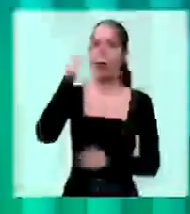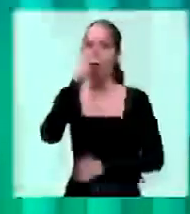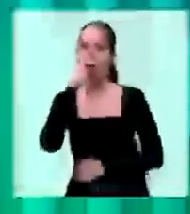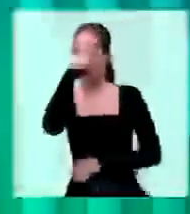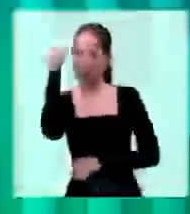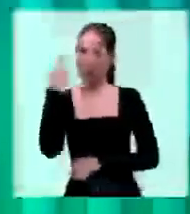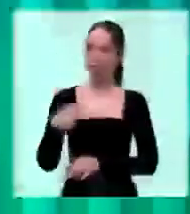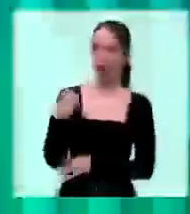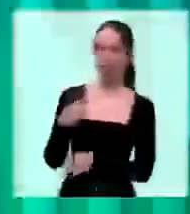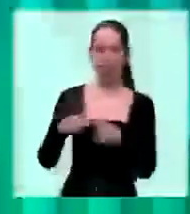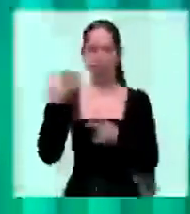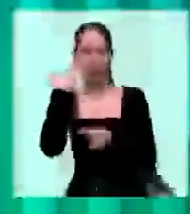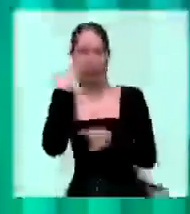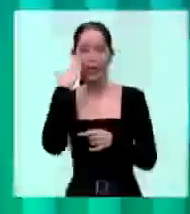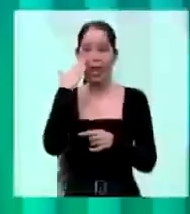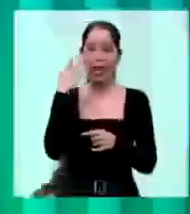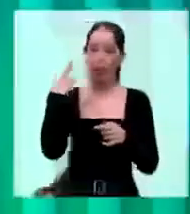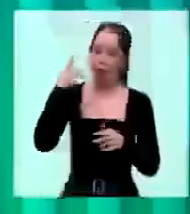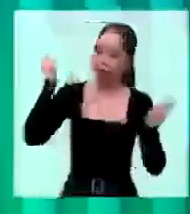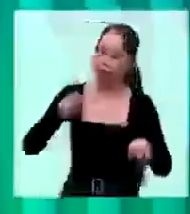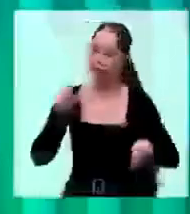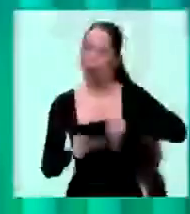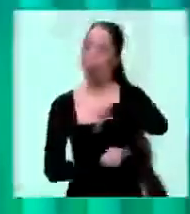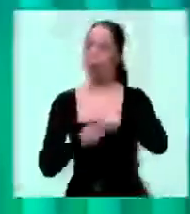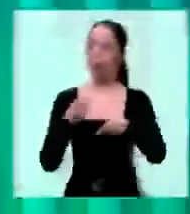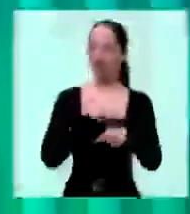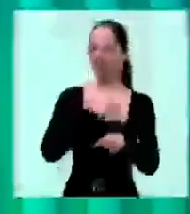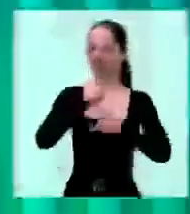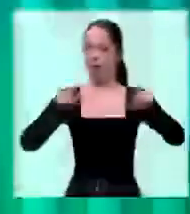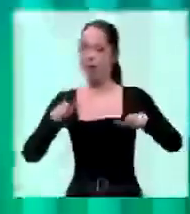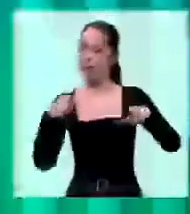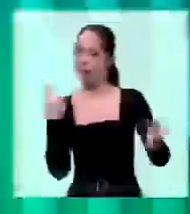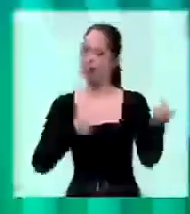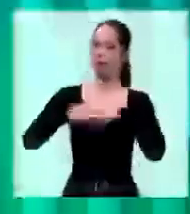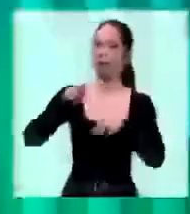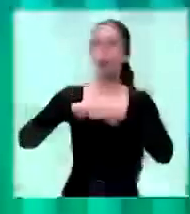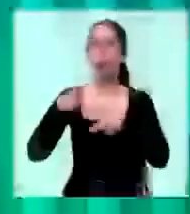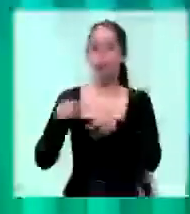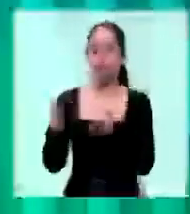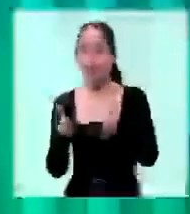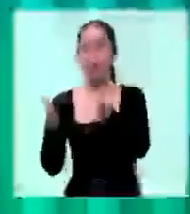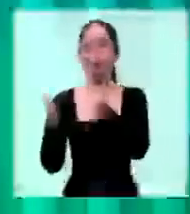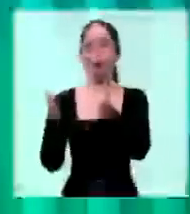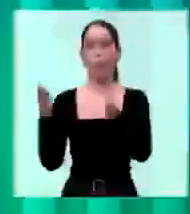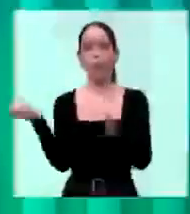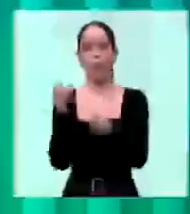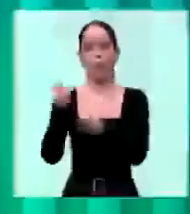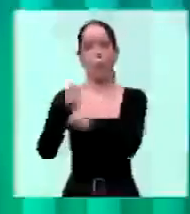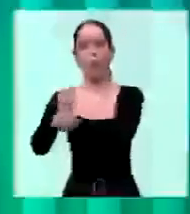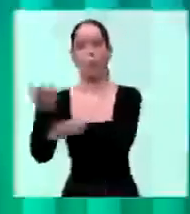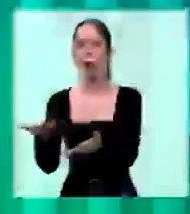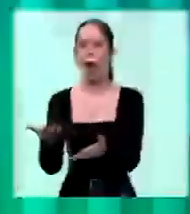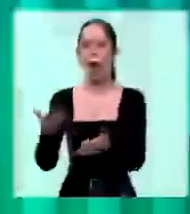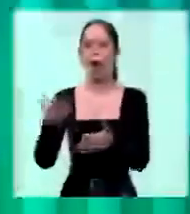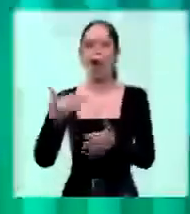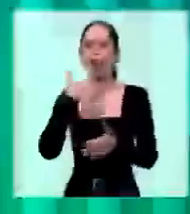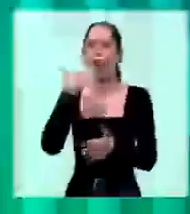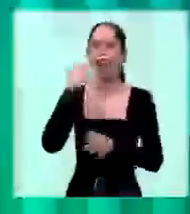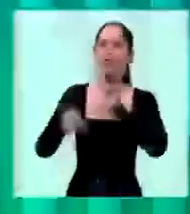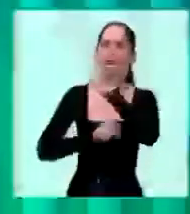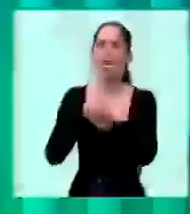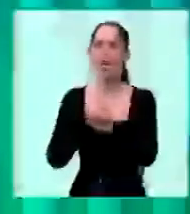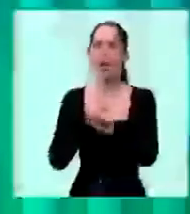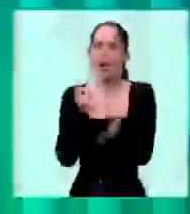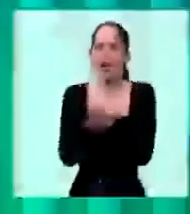pode mudar a vida das pessoas. Para isso, nós precisamos construir um caminho novo. Chega dos mesmos de sempre. Domingo, vote